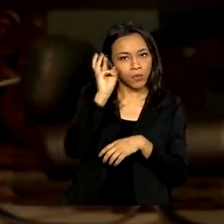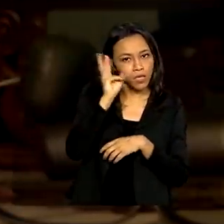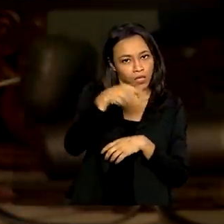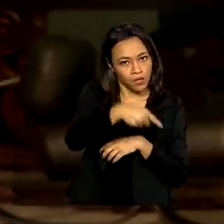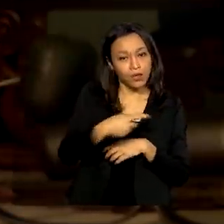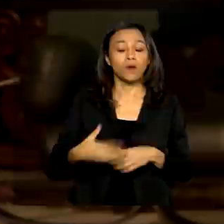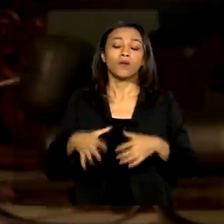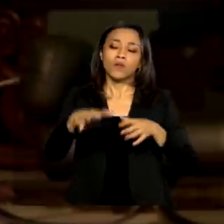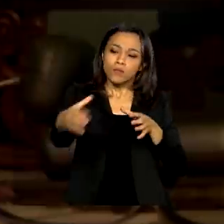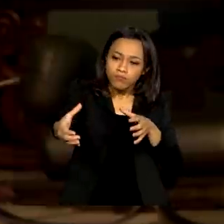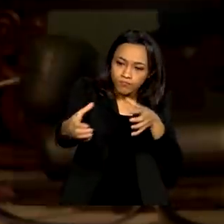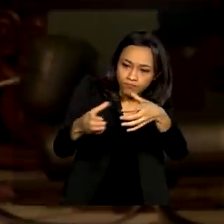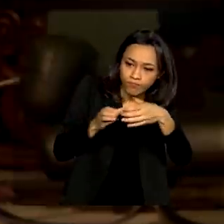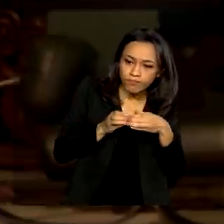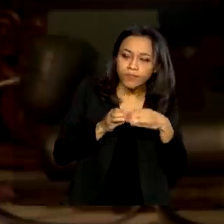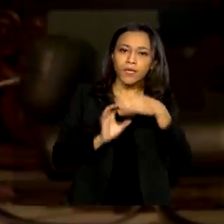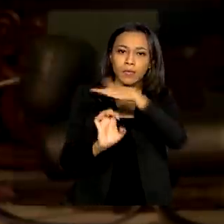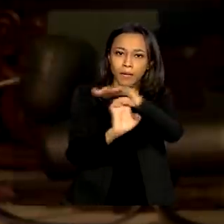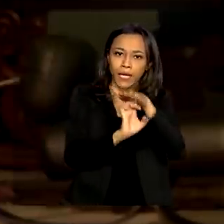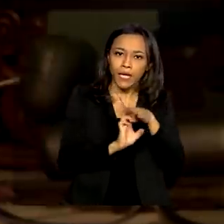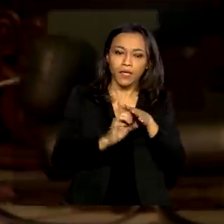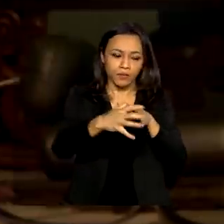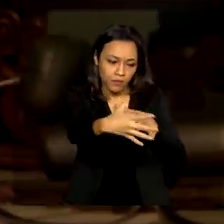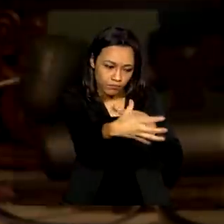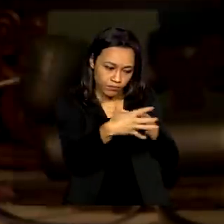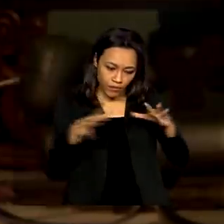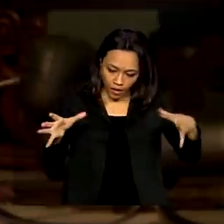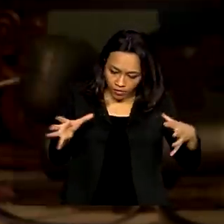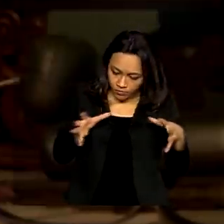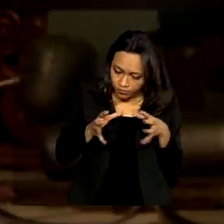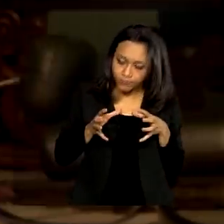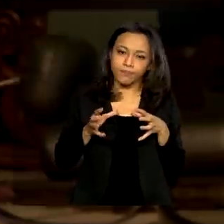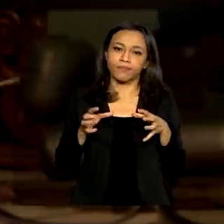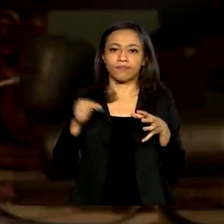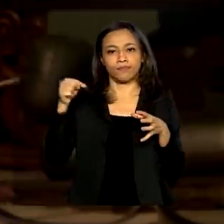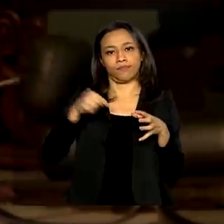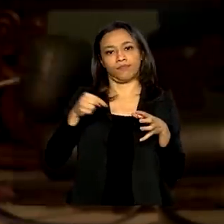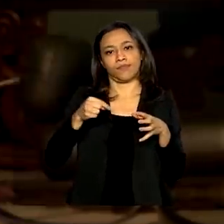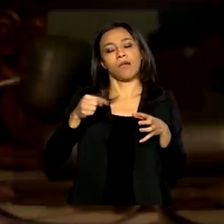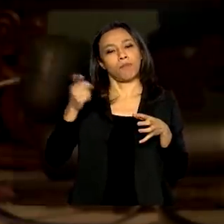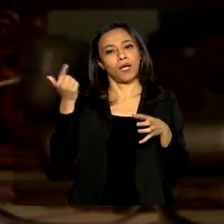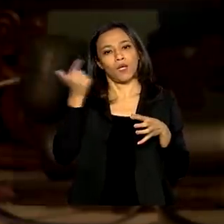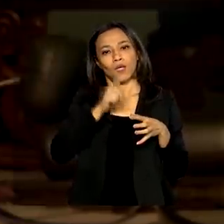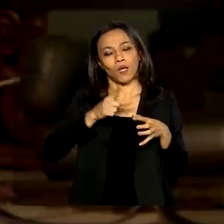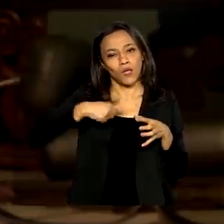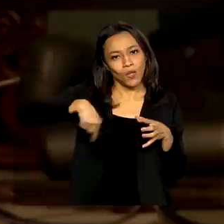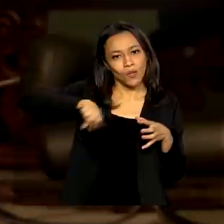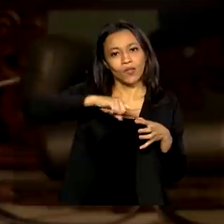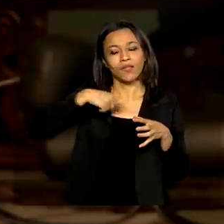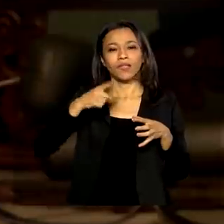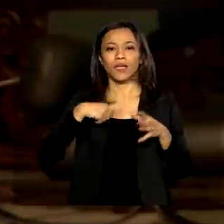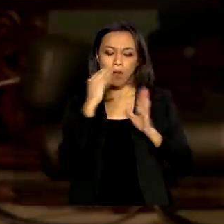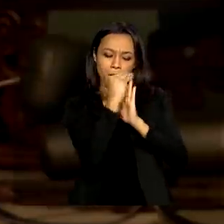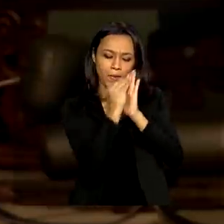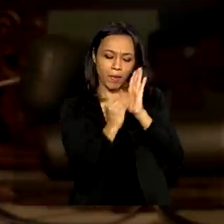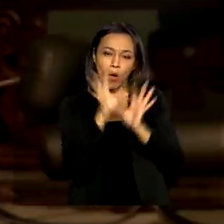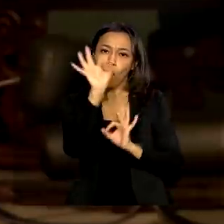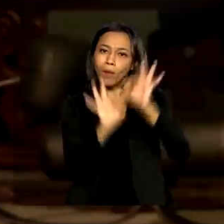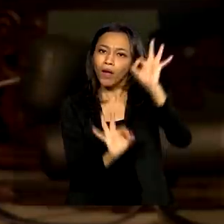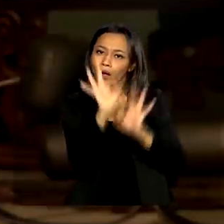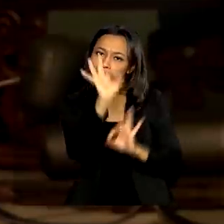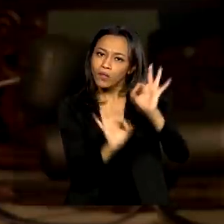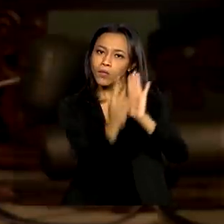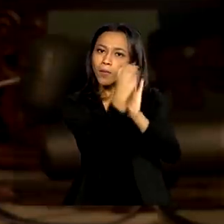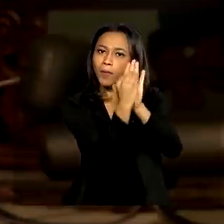de componentes, vamos dizer, stakeholders disso tudo, para construirmos juntos o plano de negócios do